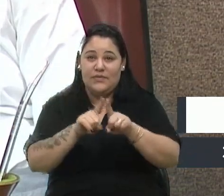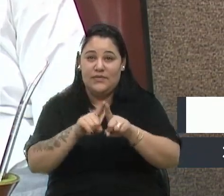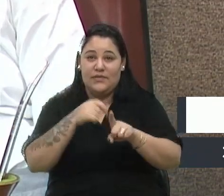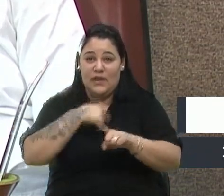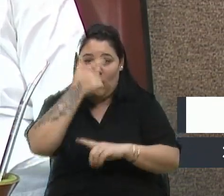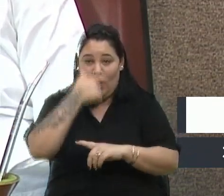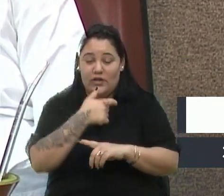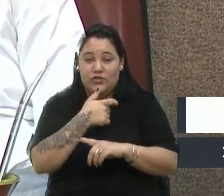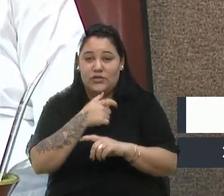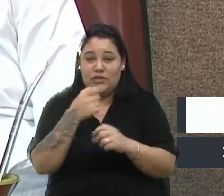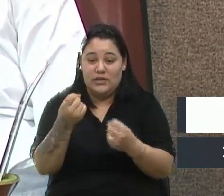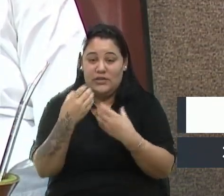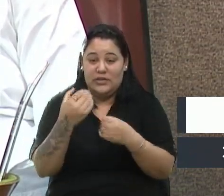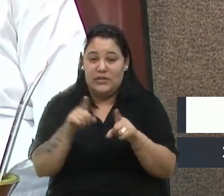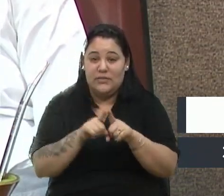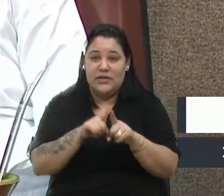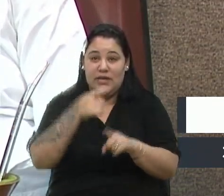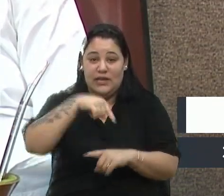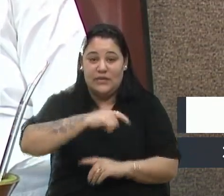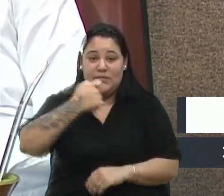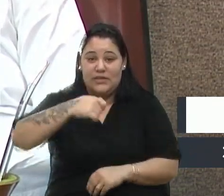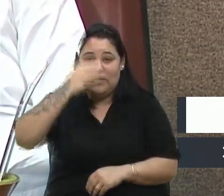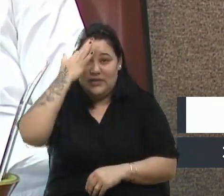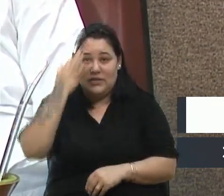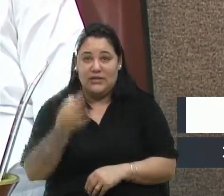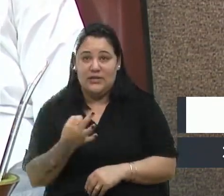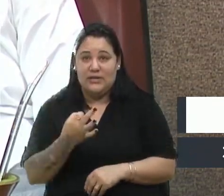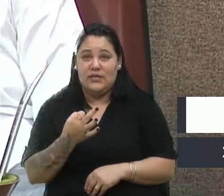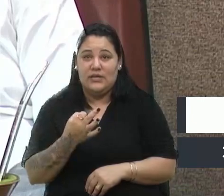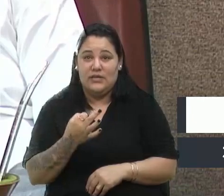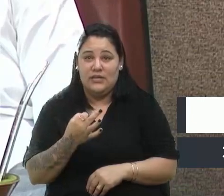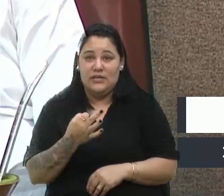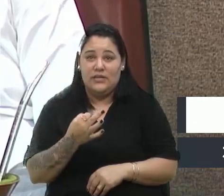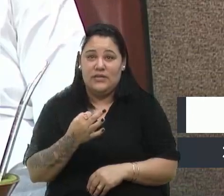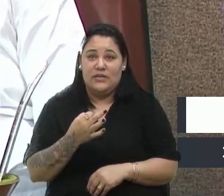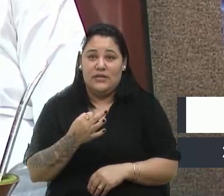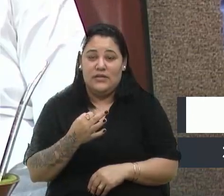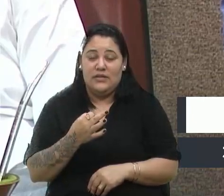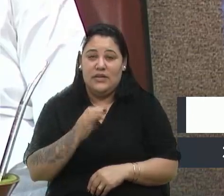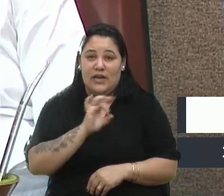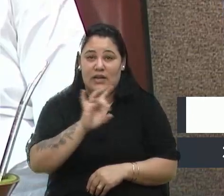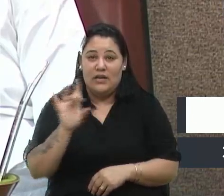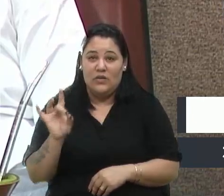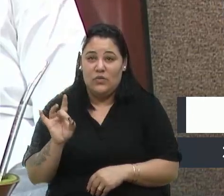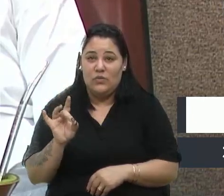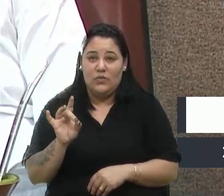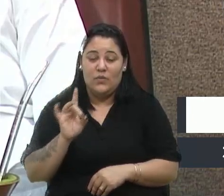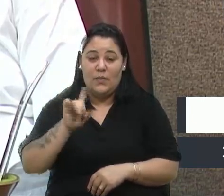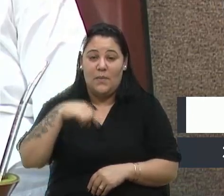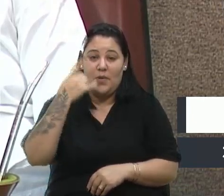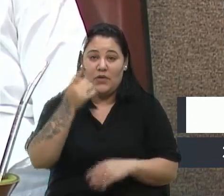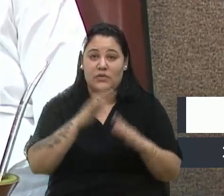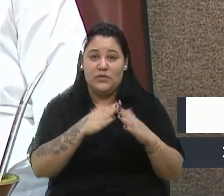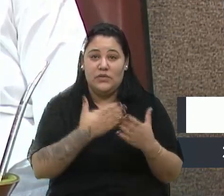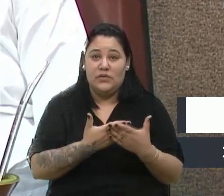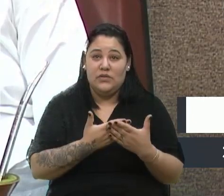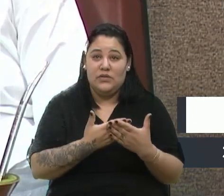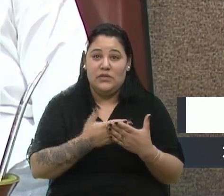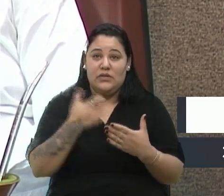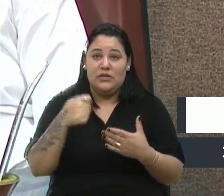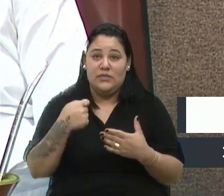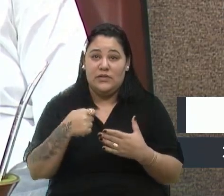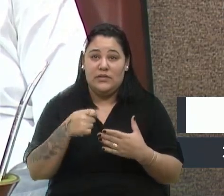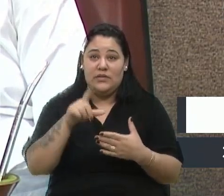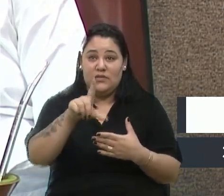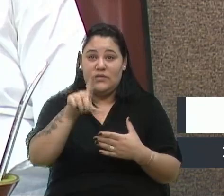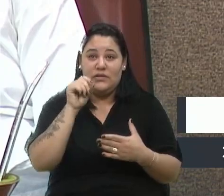educativo. Eles têm que entender o que cada um serve. Eu acredito que, para a próxima edição, eles têm que escolher um partido.